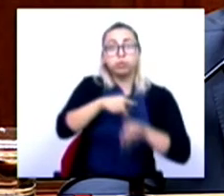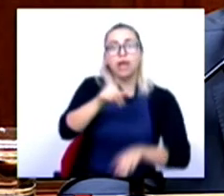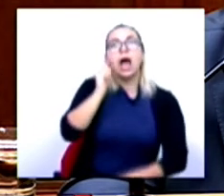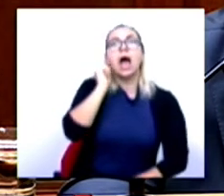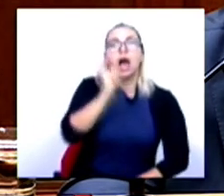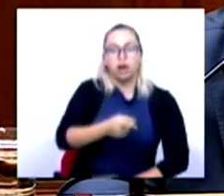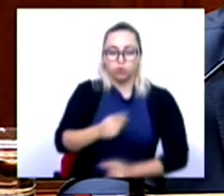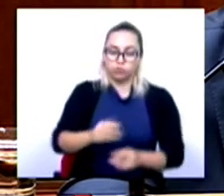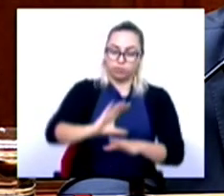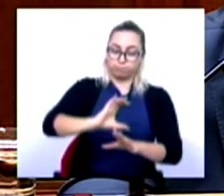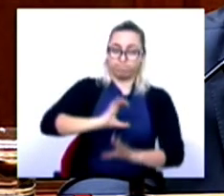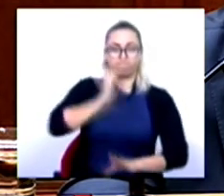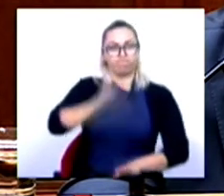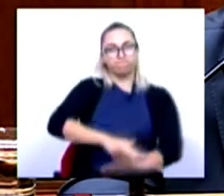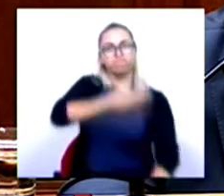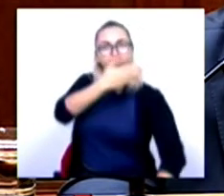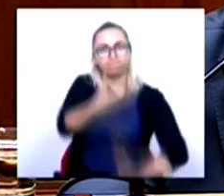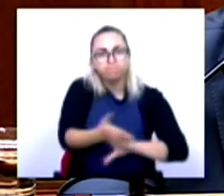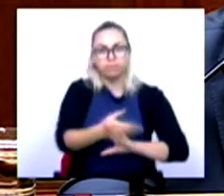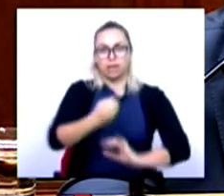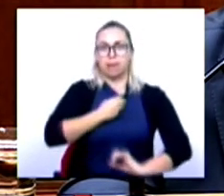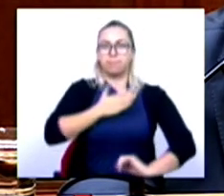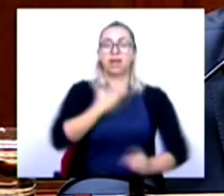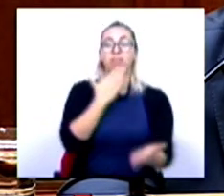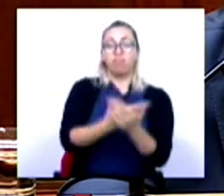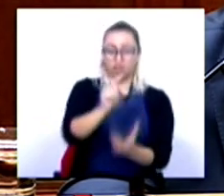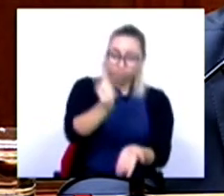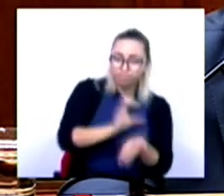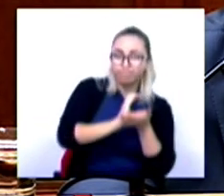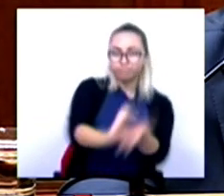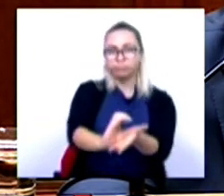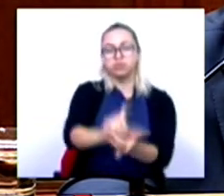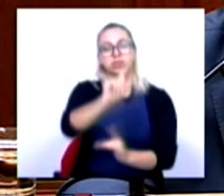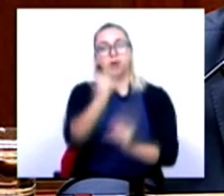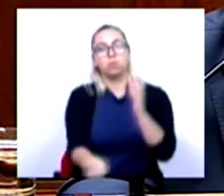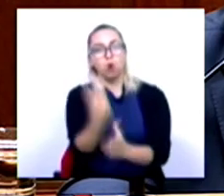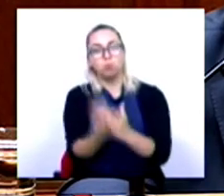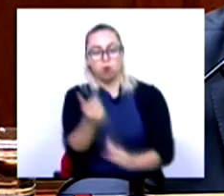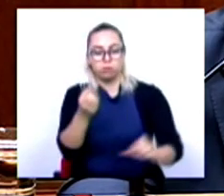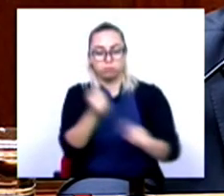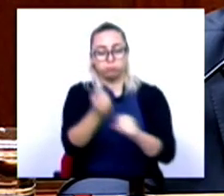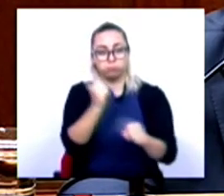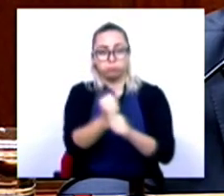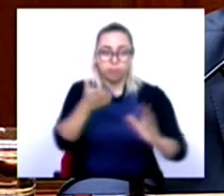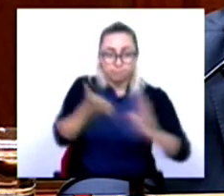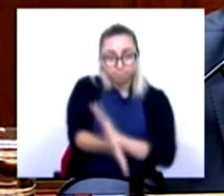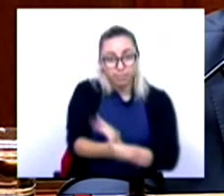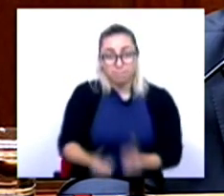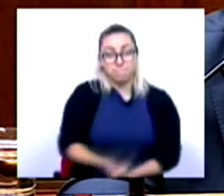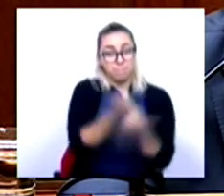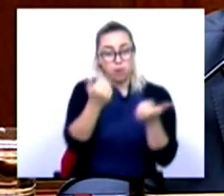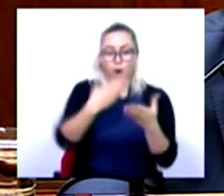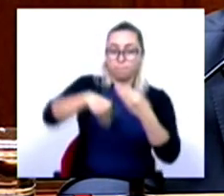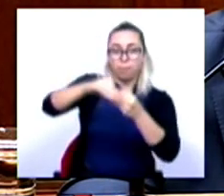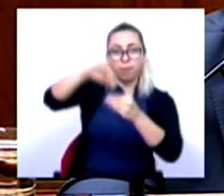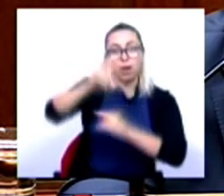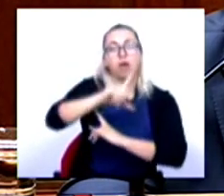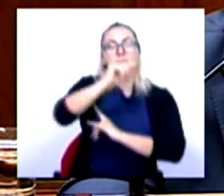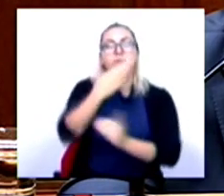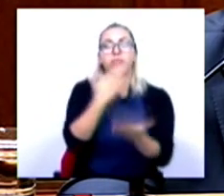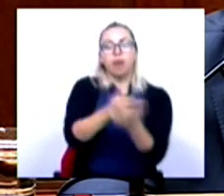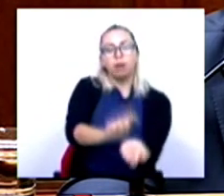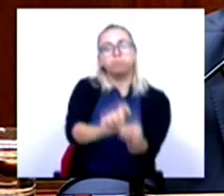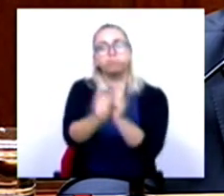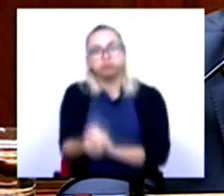essa confiança das empresas para que elas possam investir, criar mais e melhor emprego e poder alterar e transformar